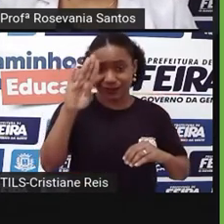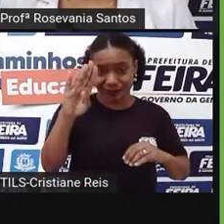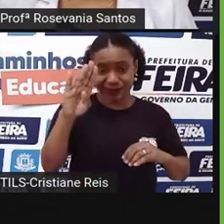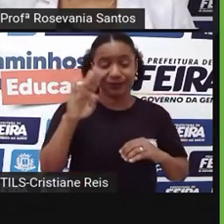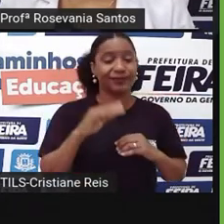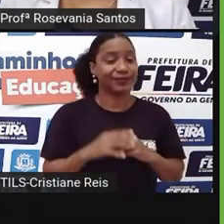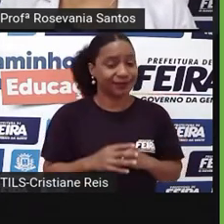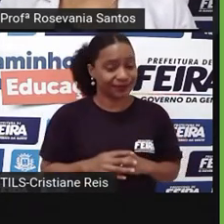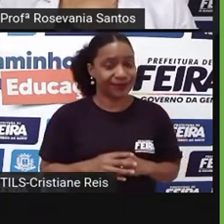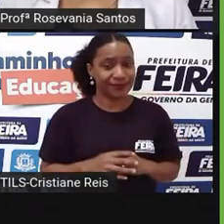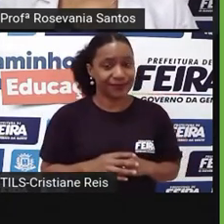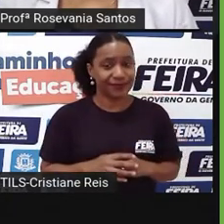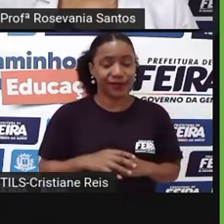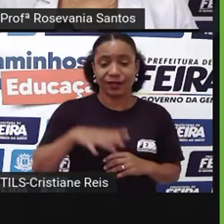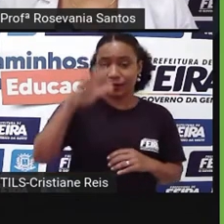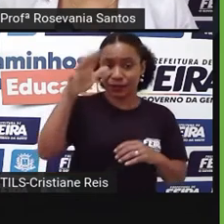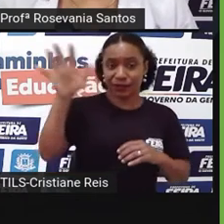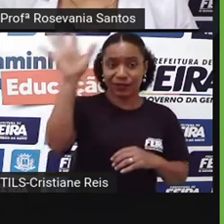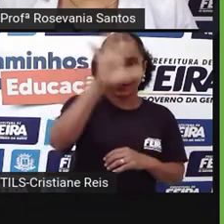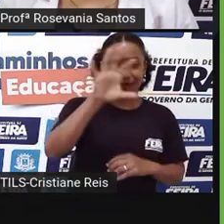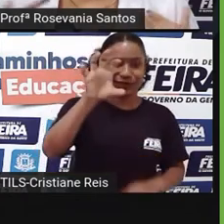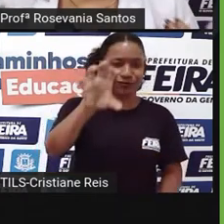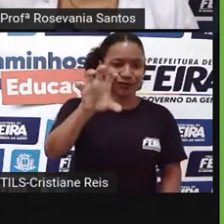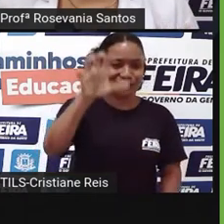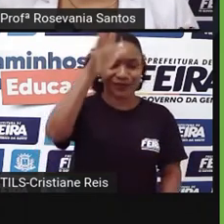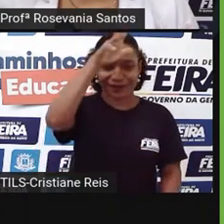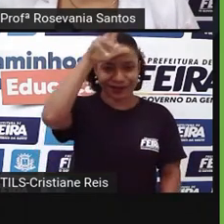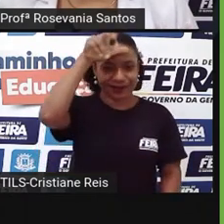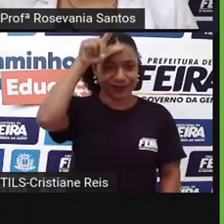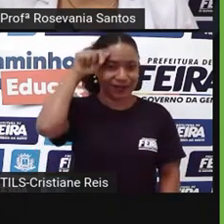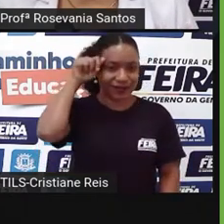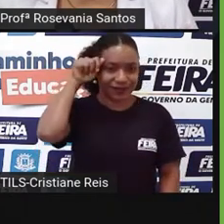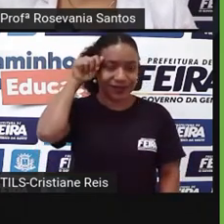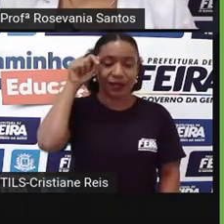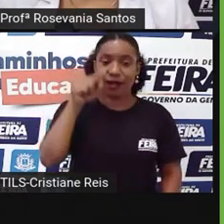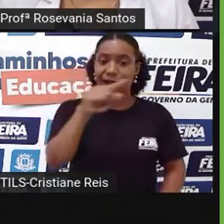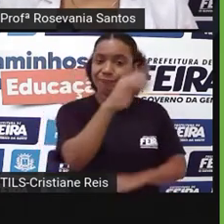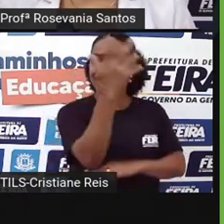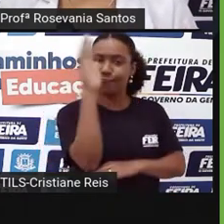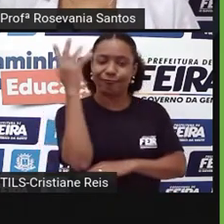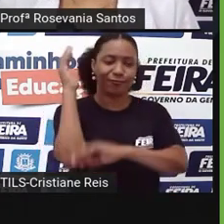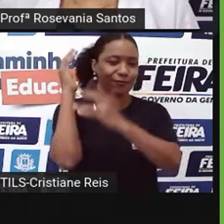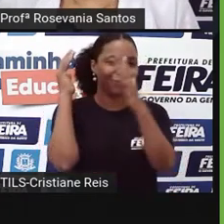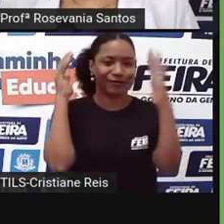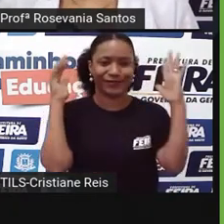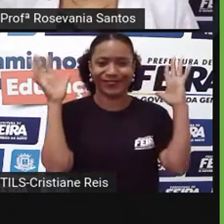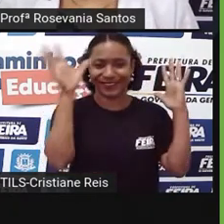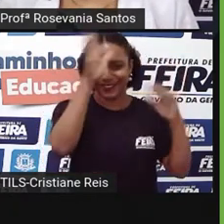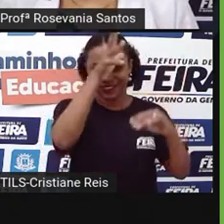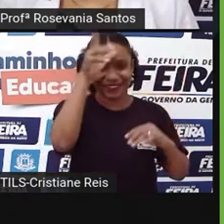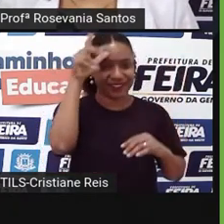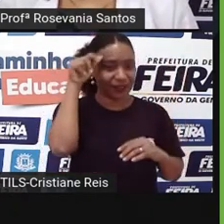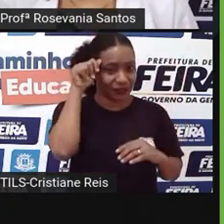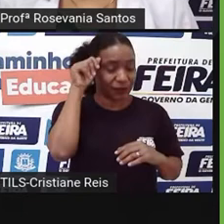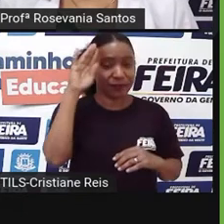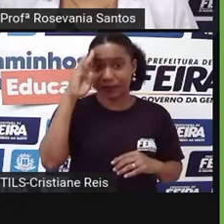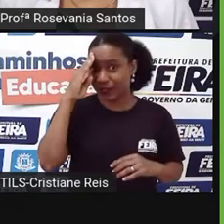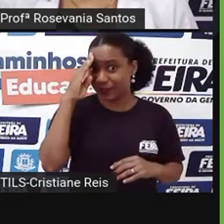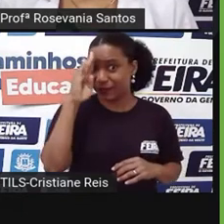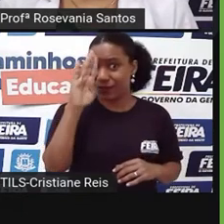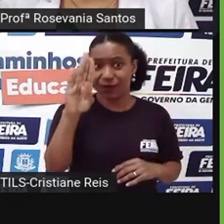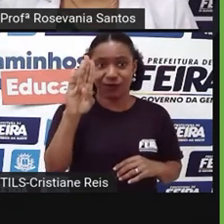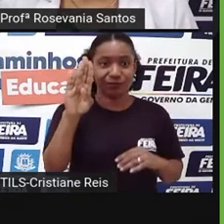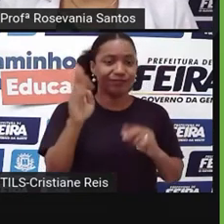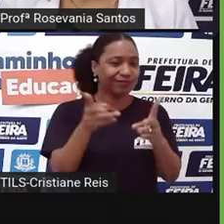chamativos da região, é a floresta amazônica. E aqui, diga-se de passagem, eu coloquei